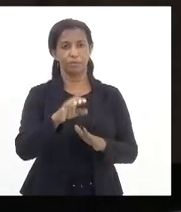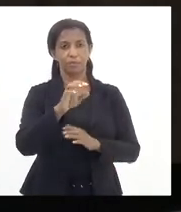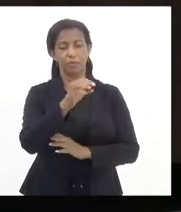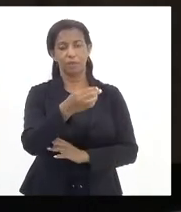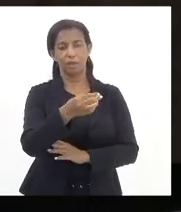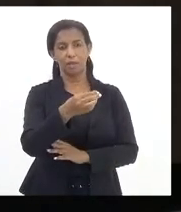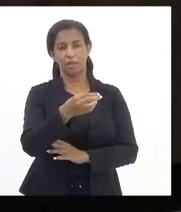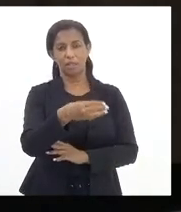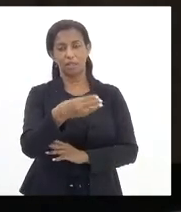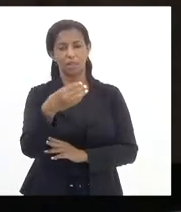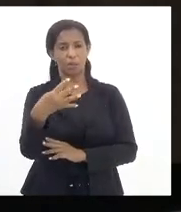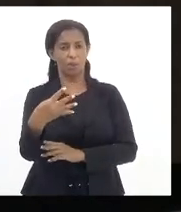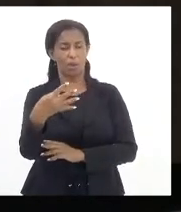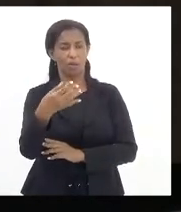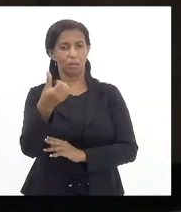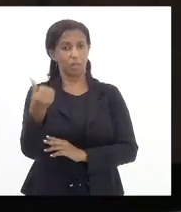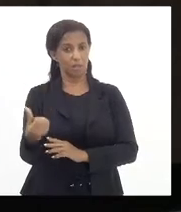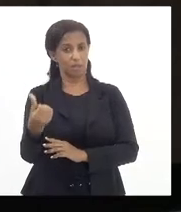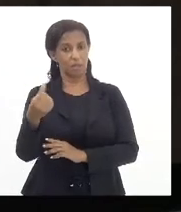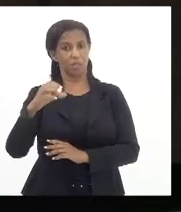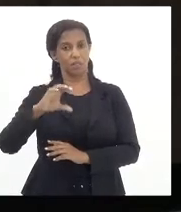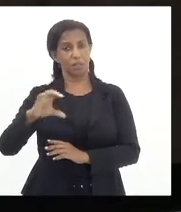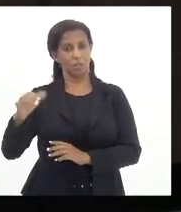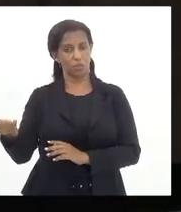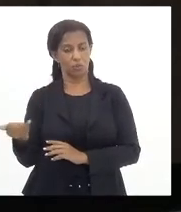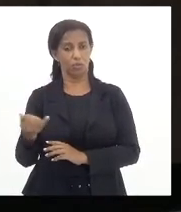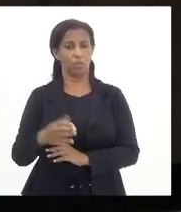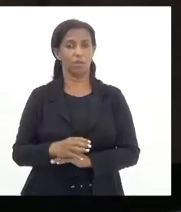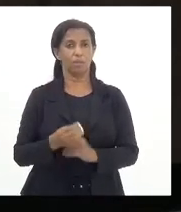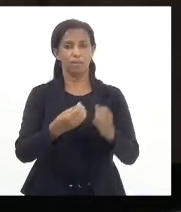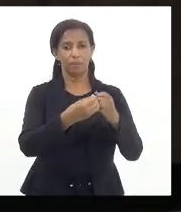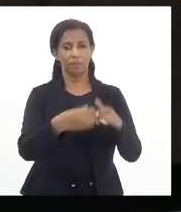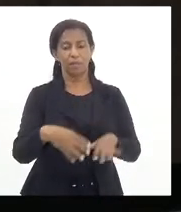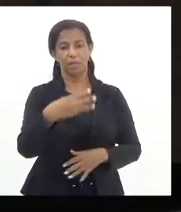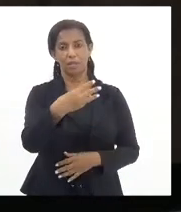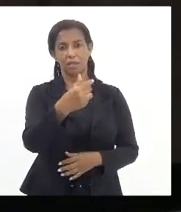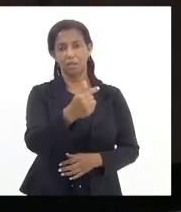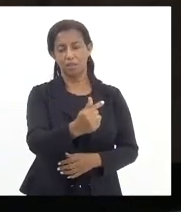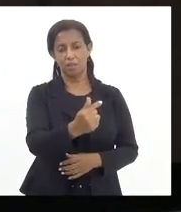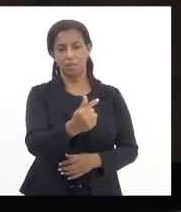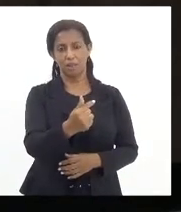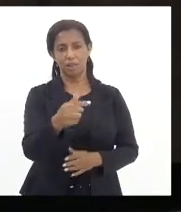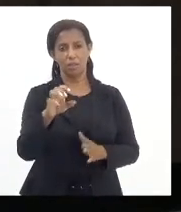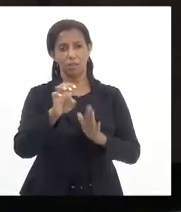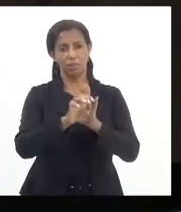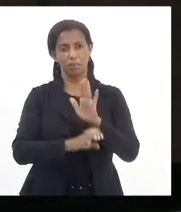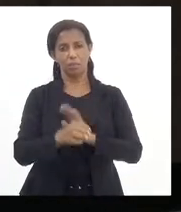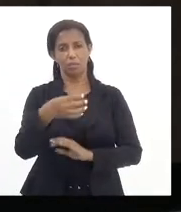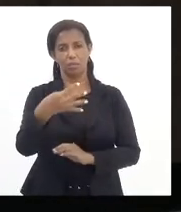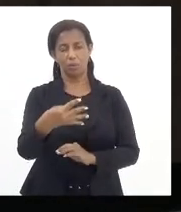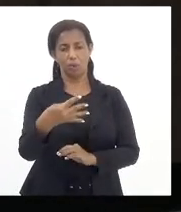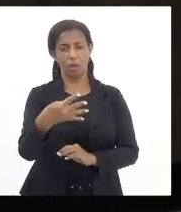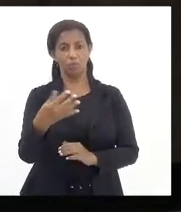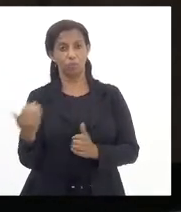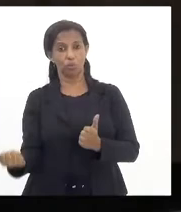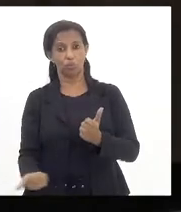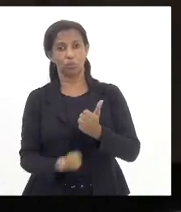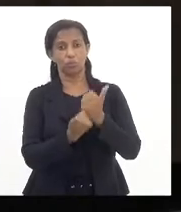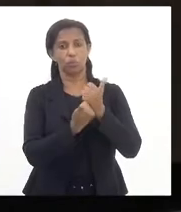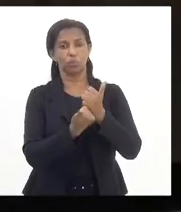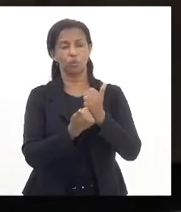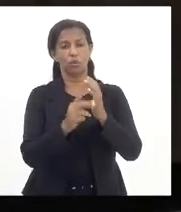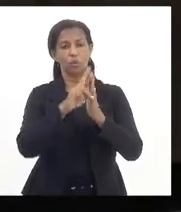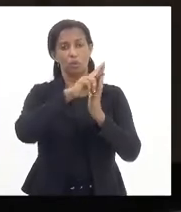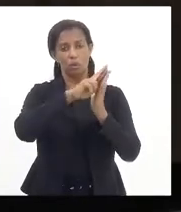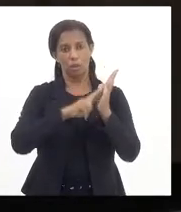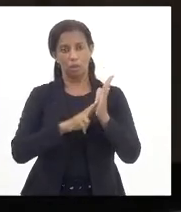34, pela emenda 6 da CCJ, pela prejudicabilidade da emenda 37, pela emenda 4 da CCJ, concluindo por substitutivo, pedindo forma final